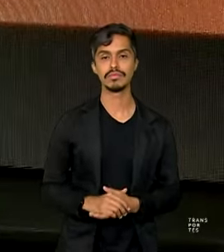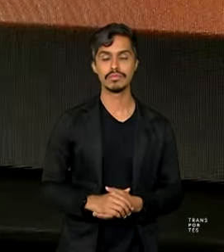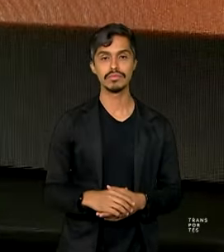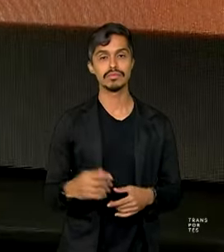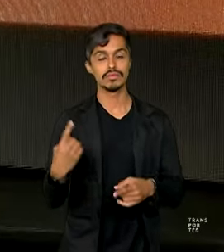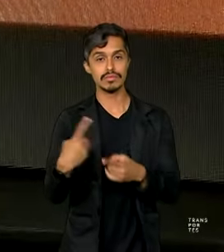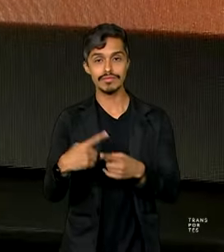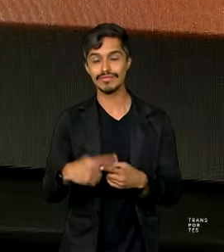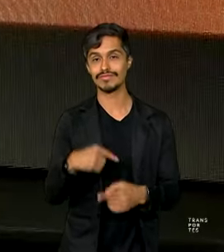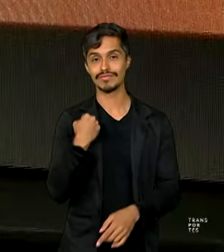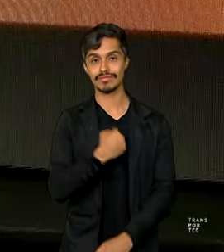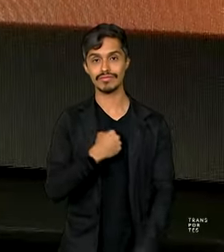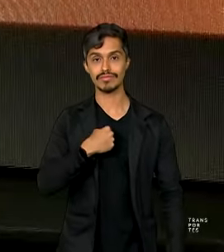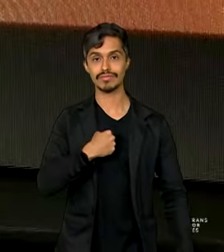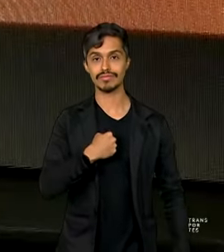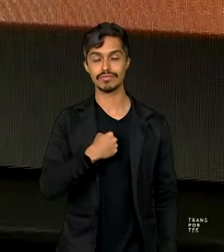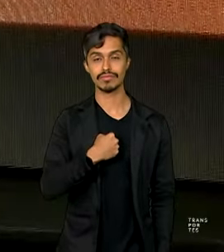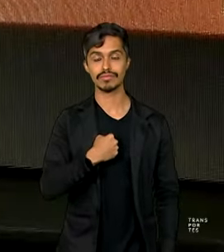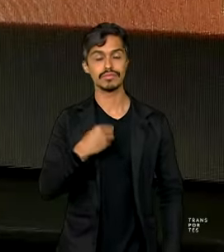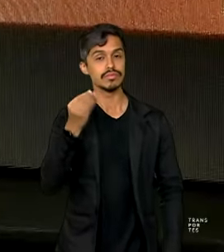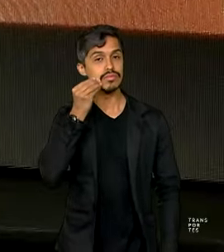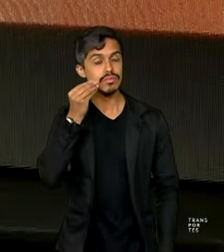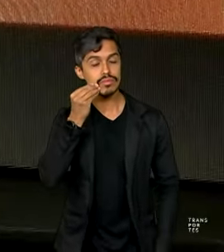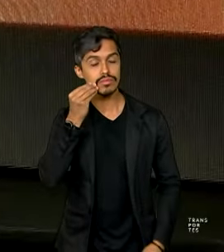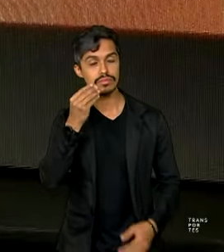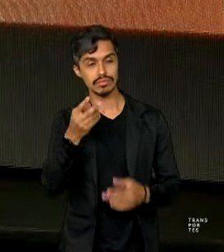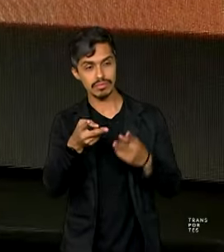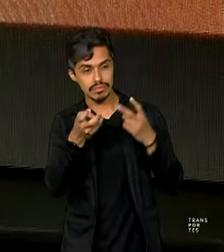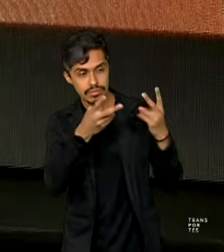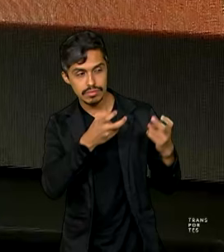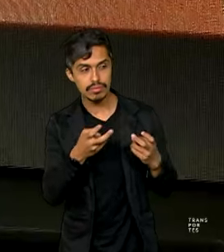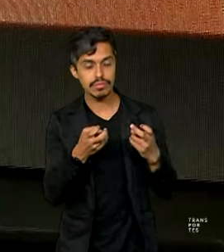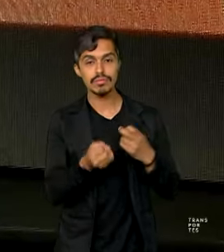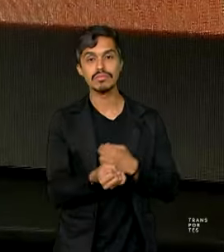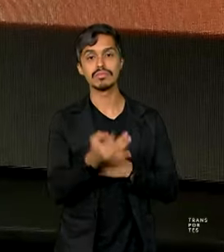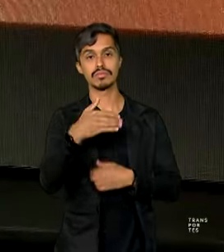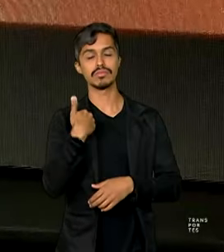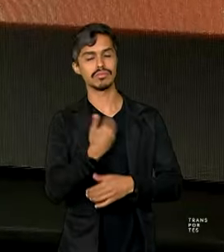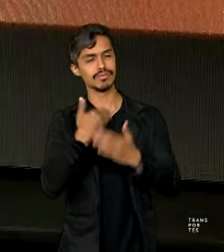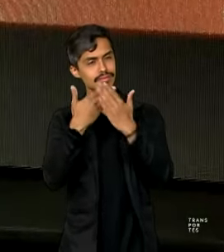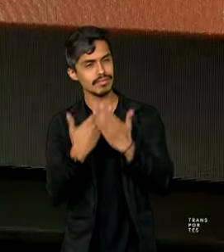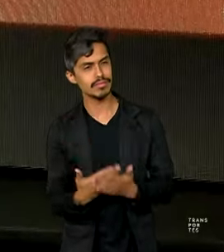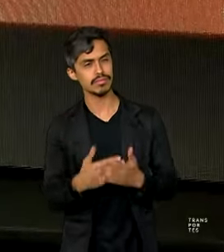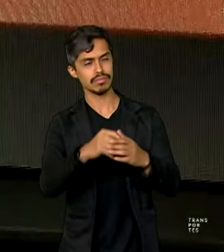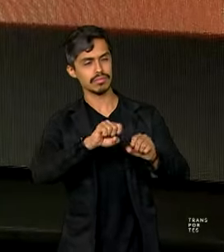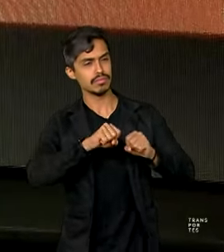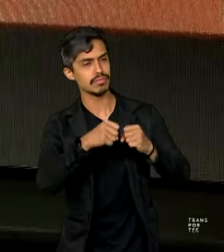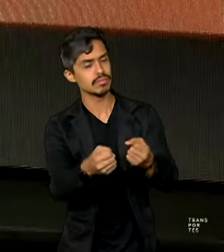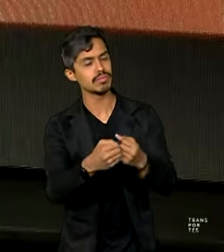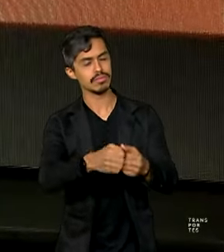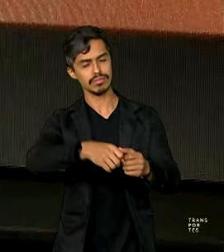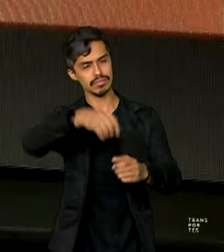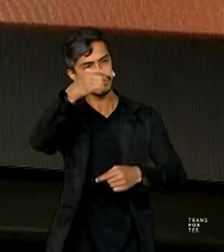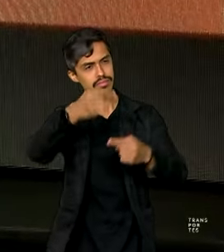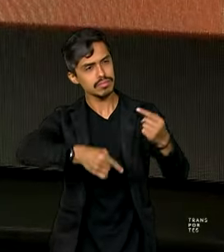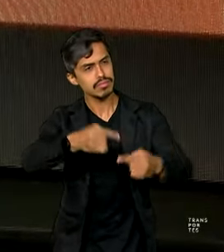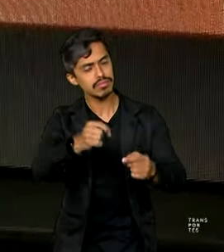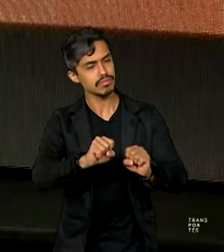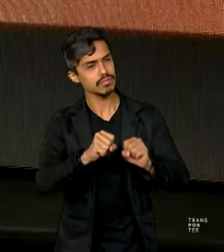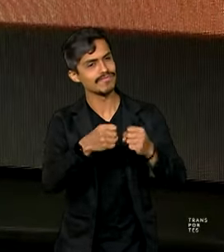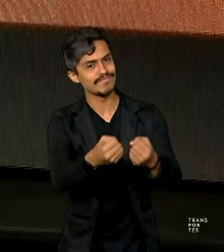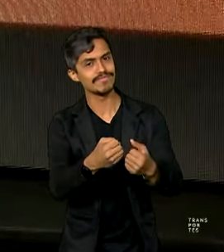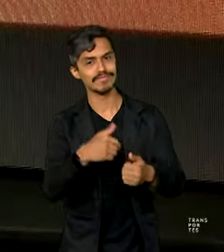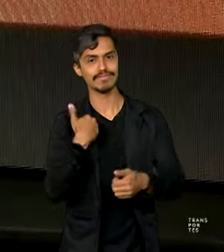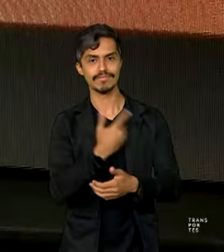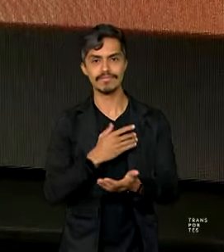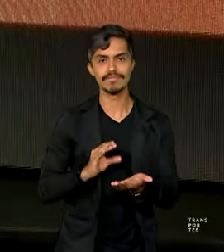incansável nisso. A gente pode testemunhar o quanto que a gente planeja, de que a gente trabalha, que a gente implementa ações, que a gente